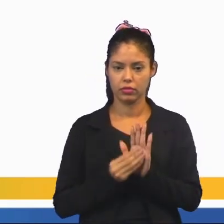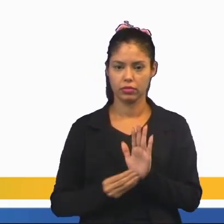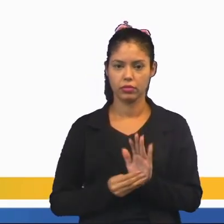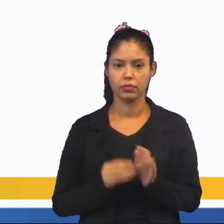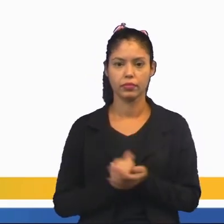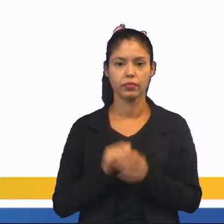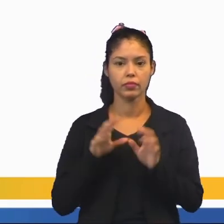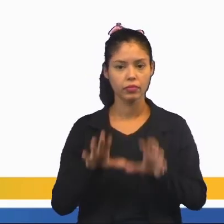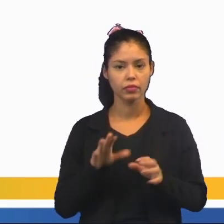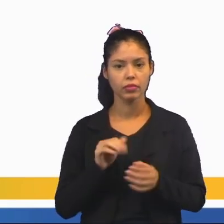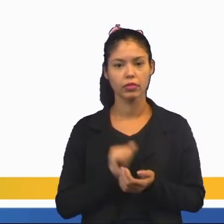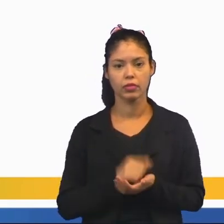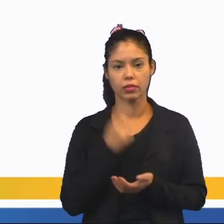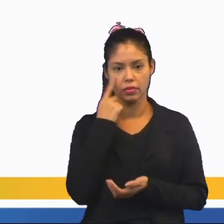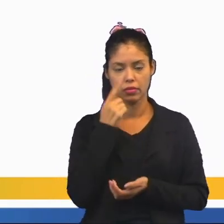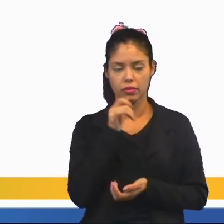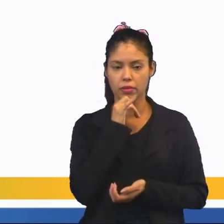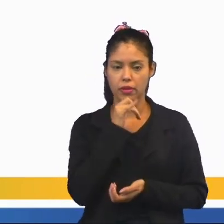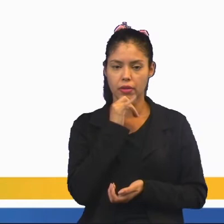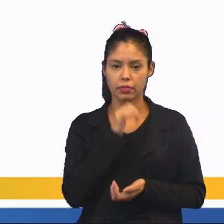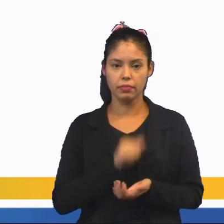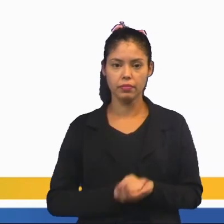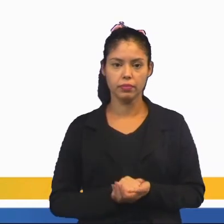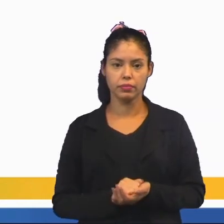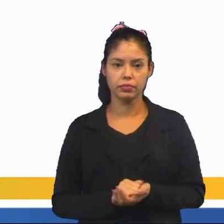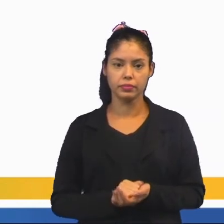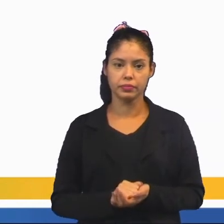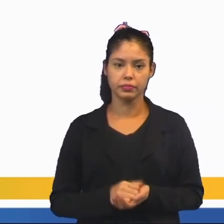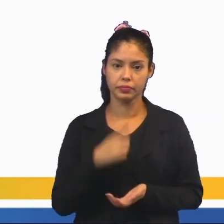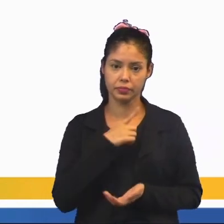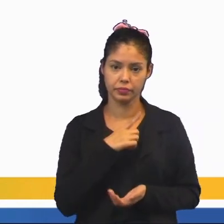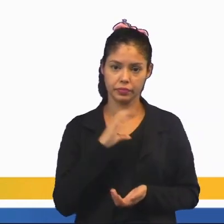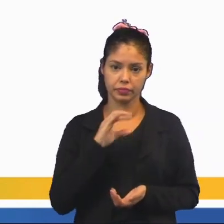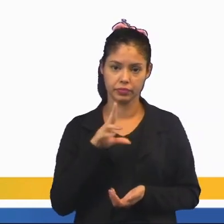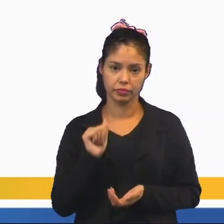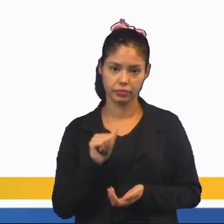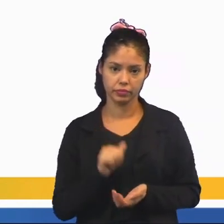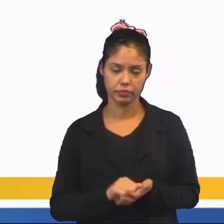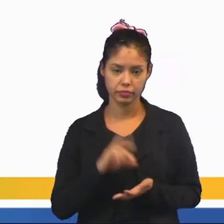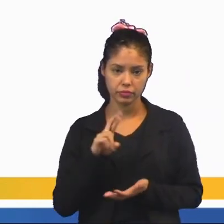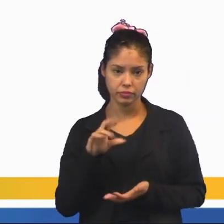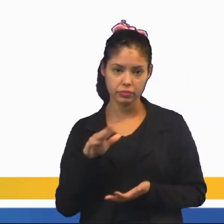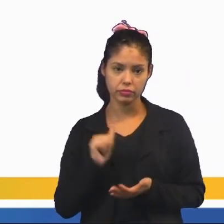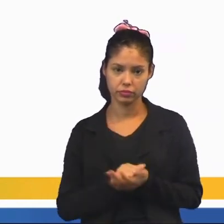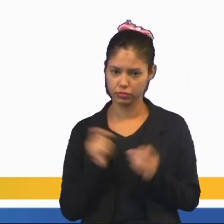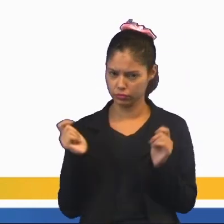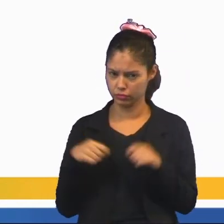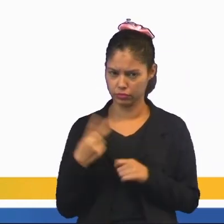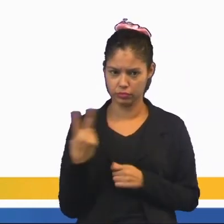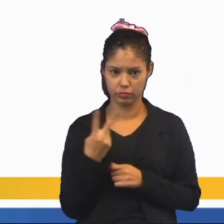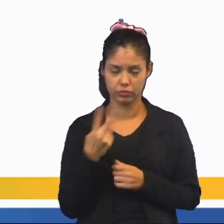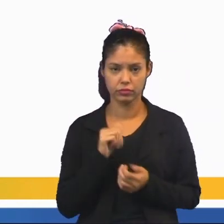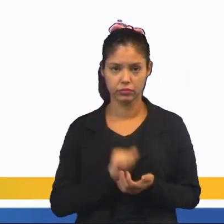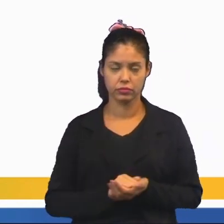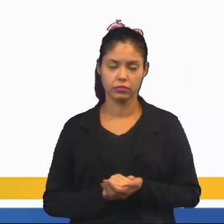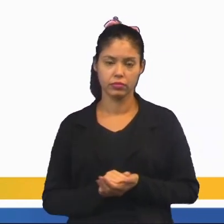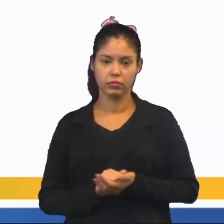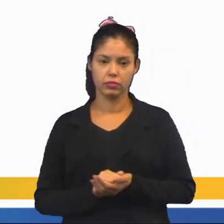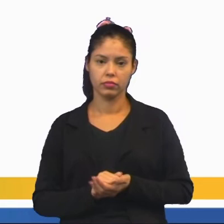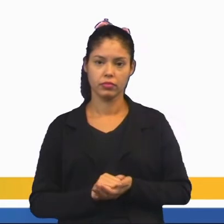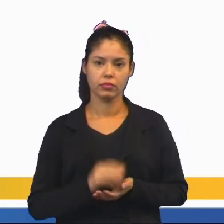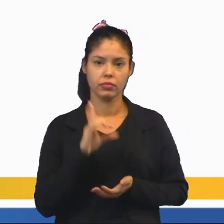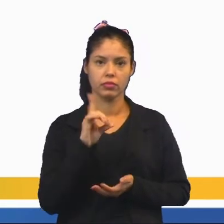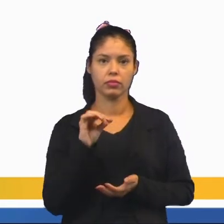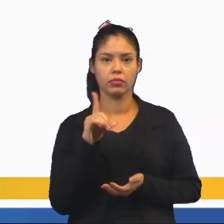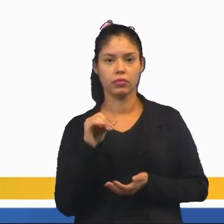lançamento do dado. Por exemplo, a moeda, ela tem cara e coroa. Então, ela tem quantas possibilidades? Duas. E